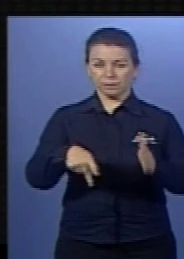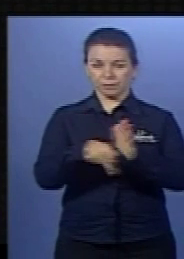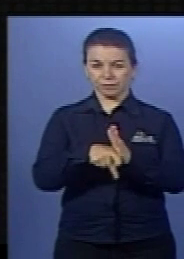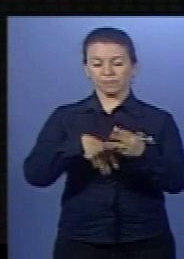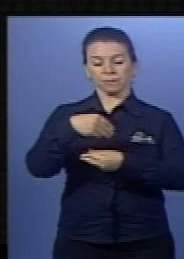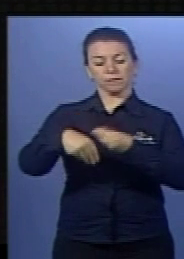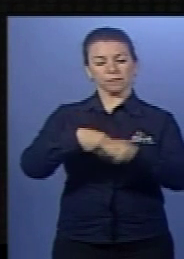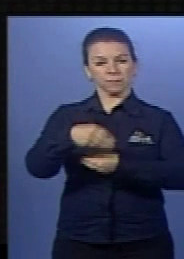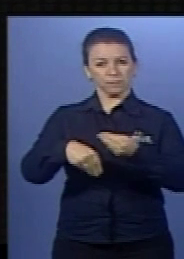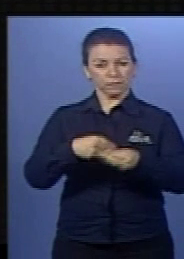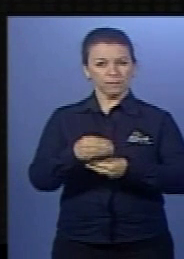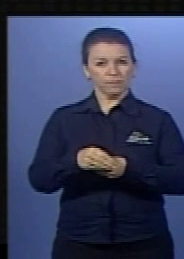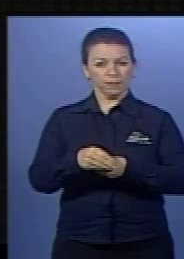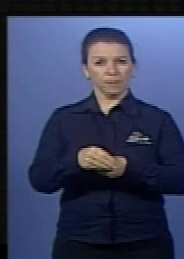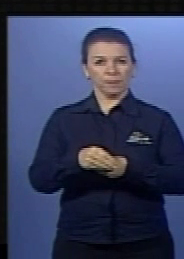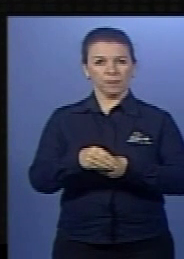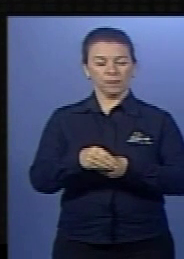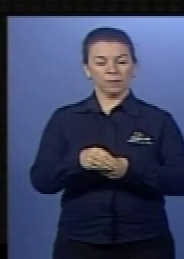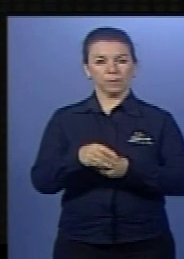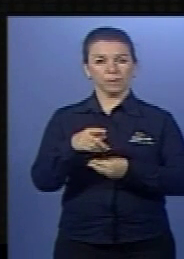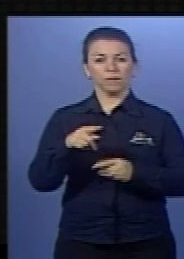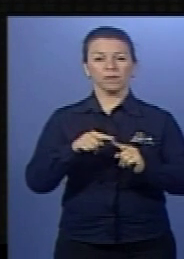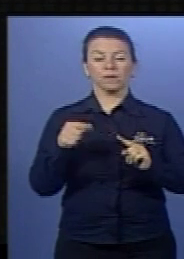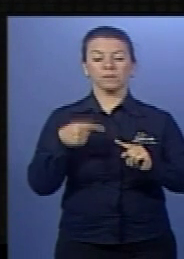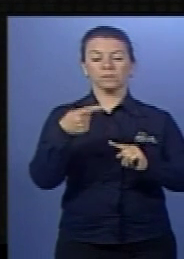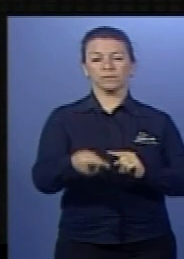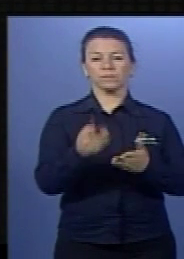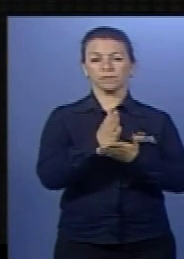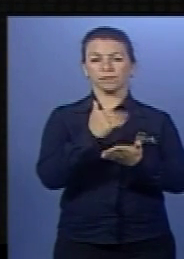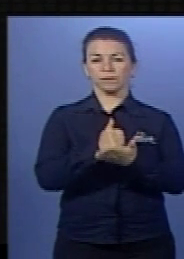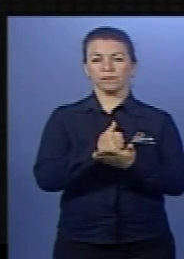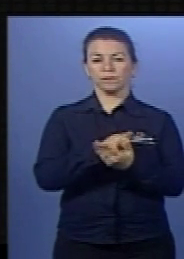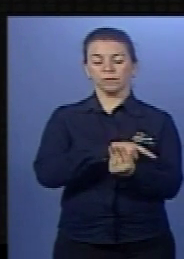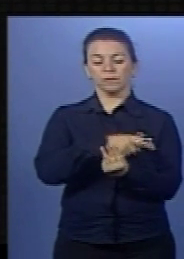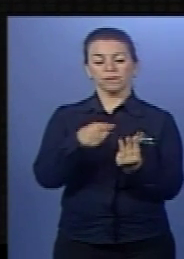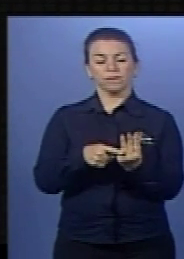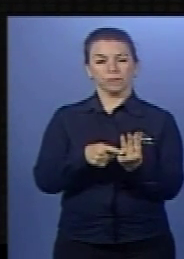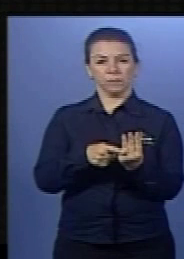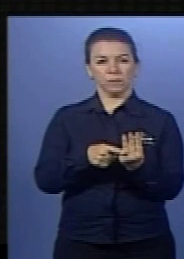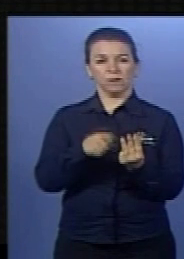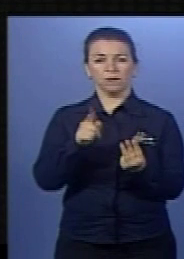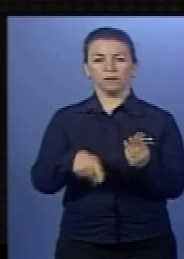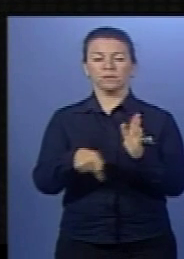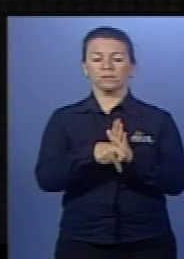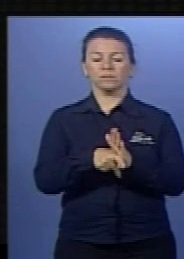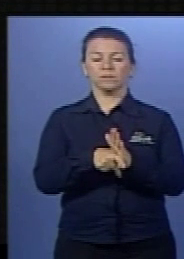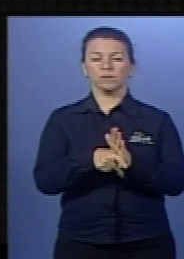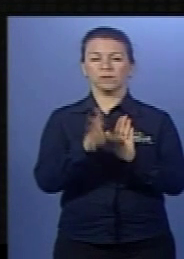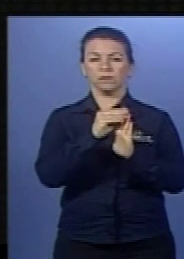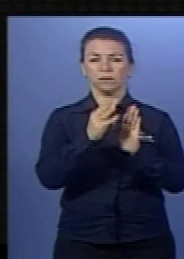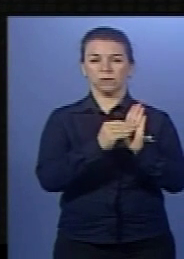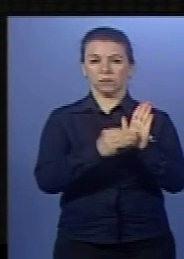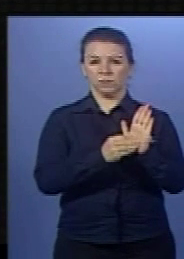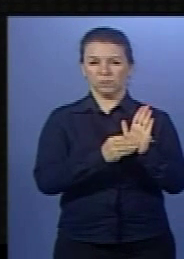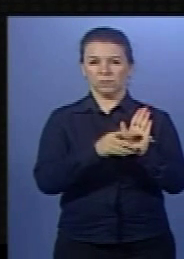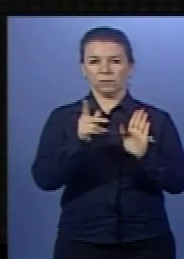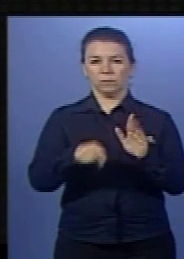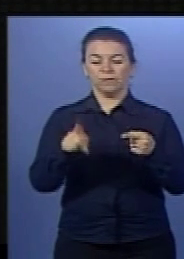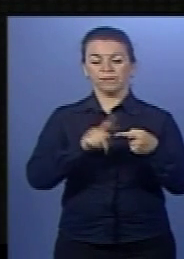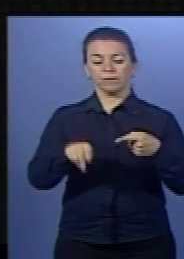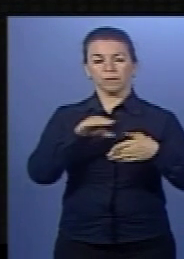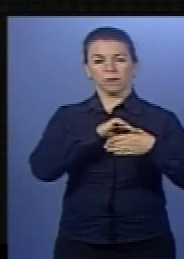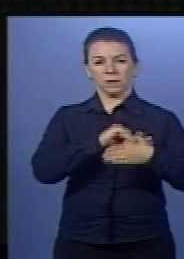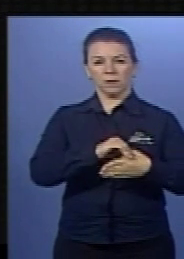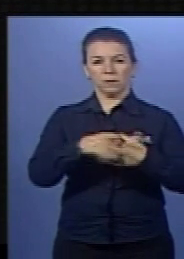fisiológica, em solução fisiológica, e distribuída em três tubos de ensaio com os seguintes conteúdos. Tubo 1, carne. Tubo 2,